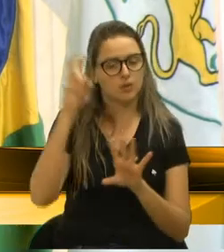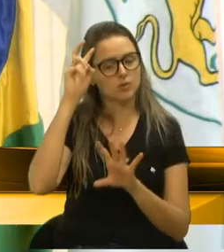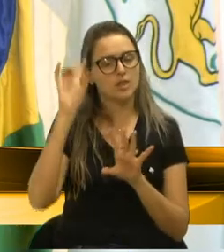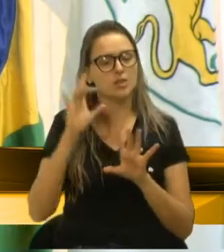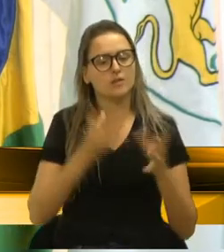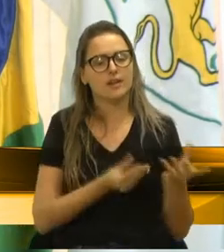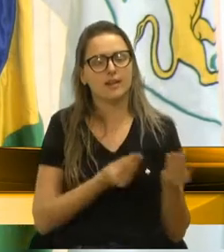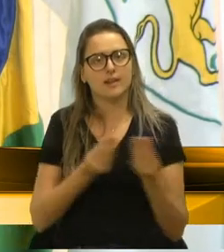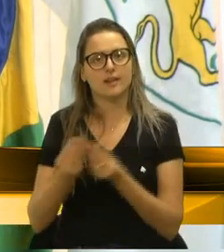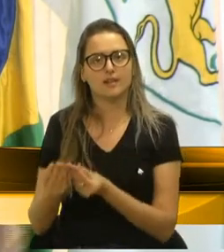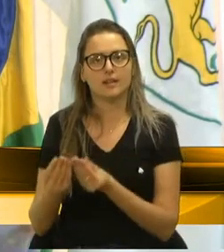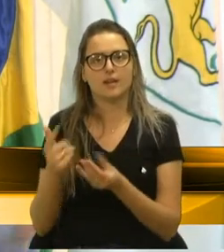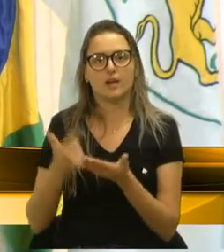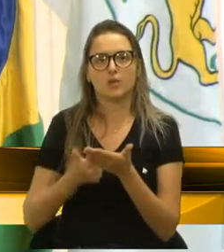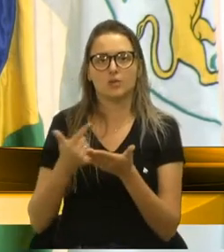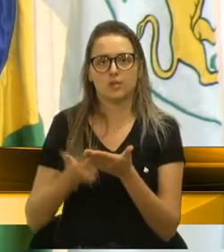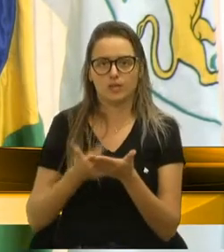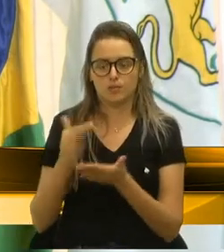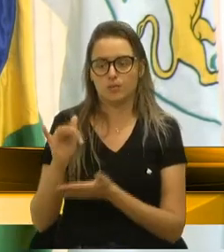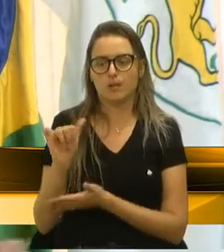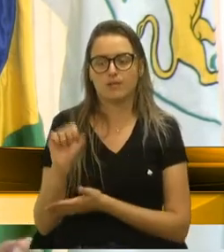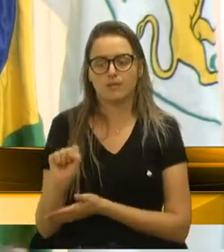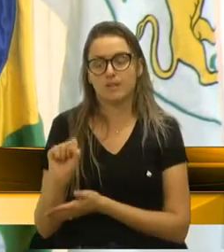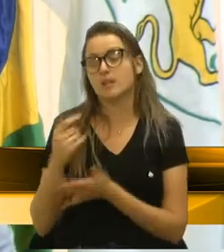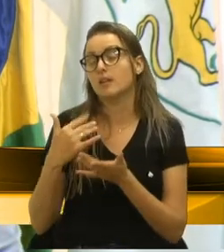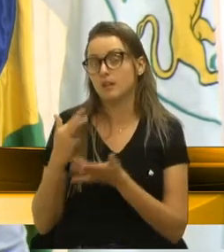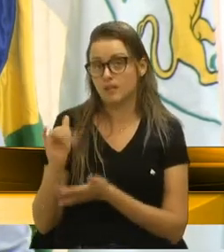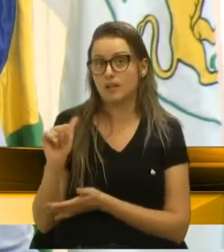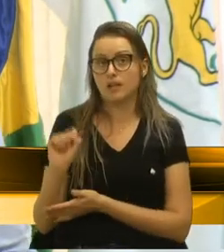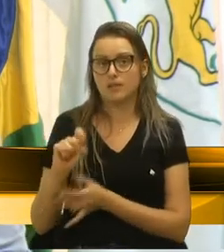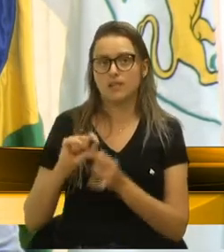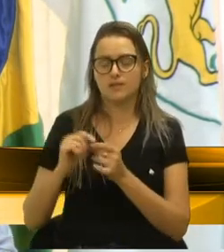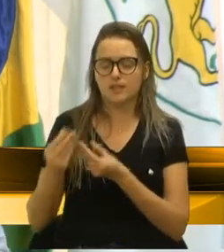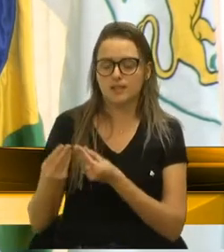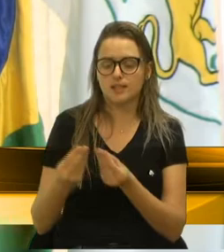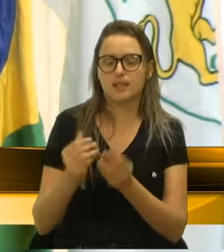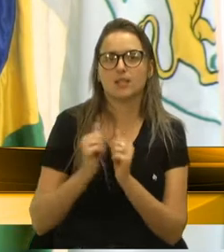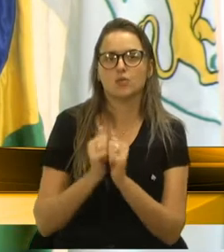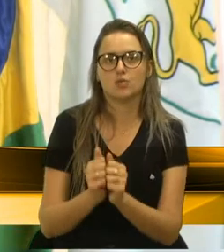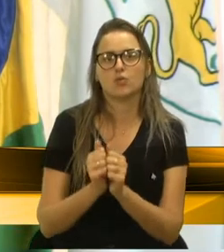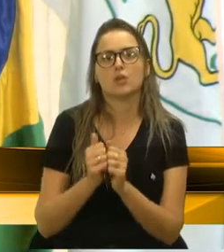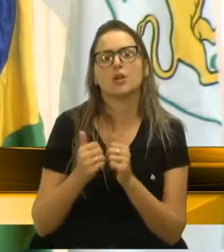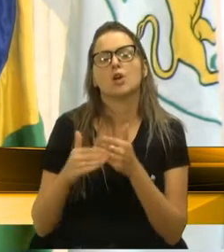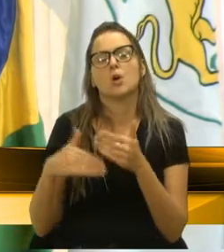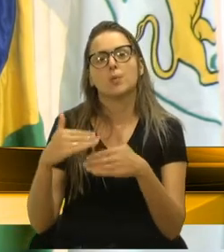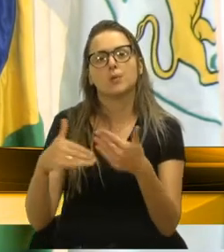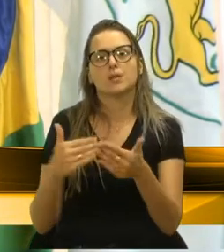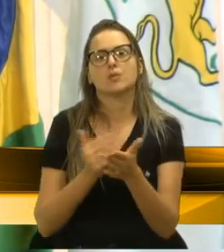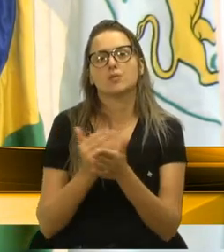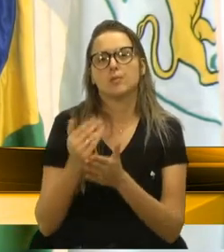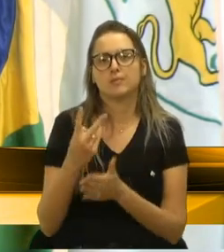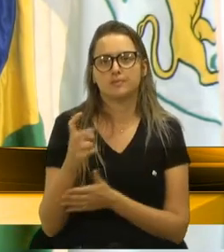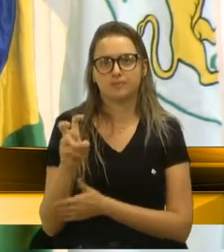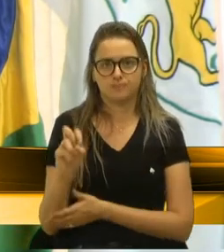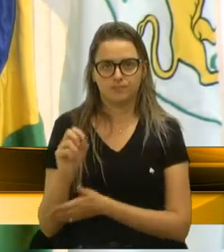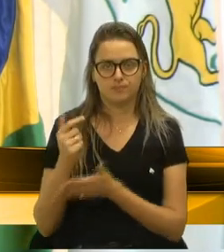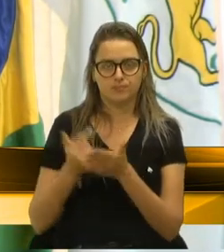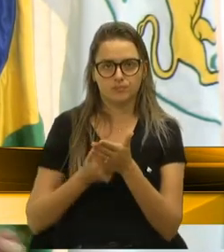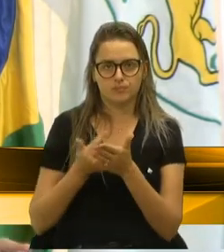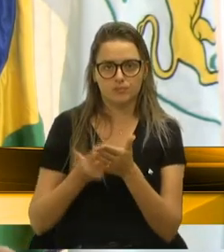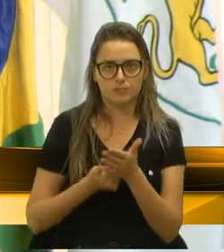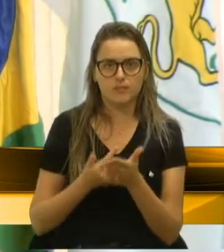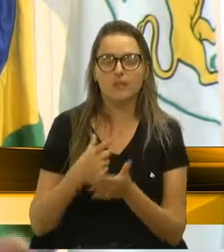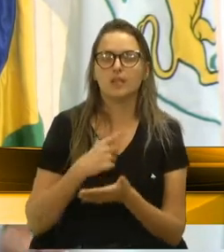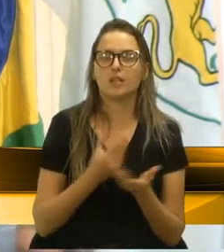para a FAS, e a FAS vai fazer essa entrega. Então, essa primeira etapa, a princípio, são 250 livros, com